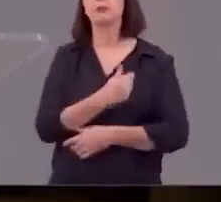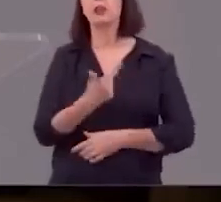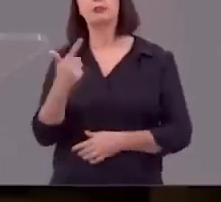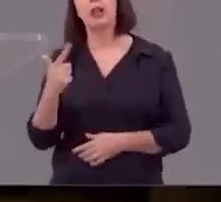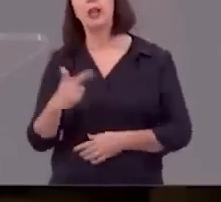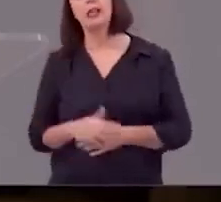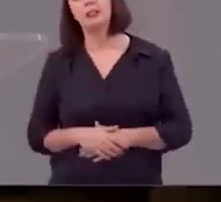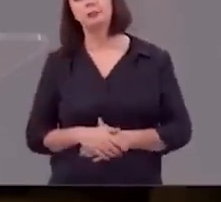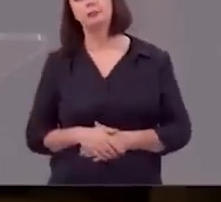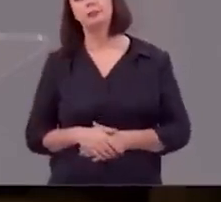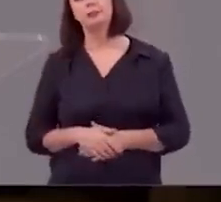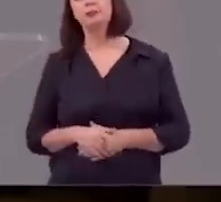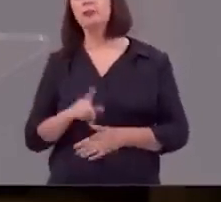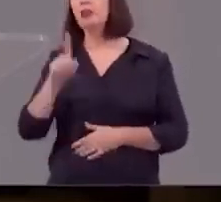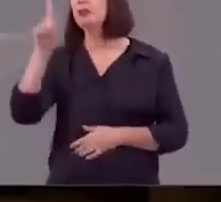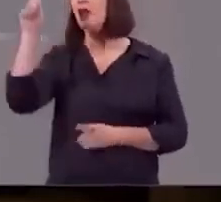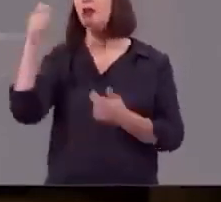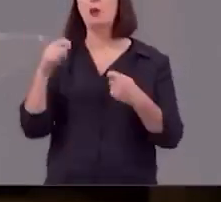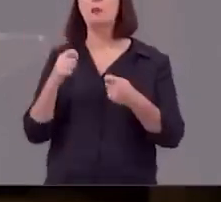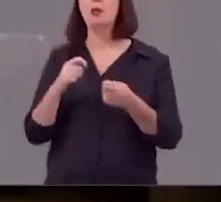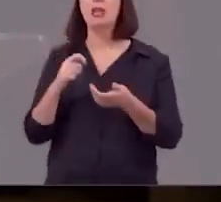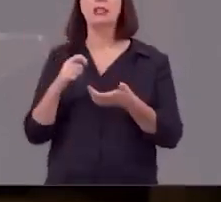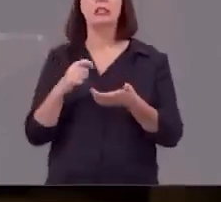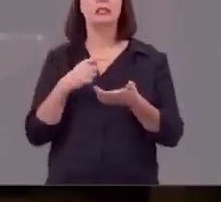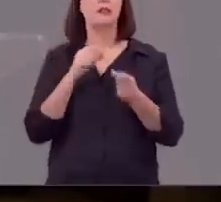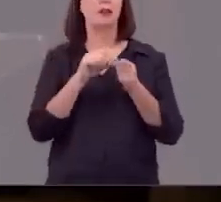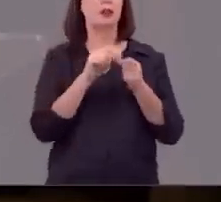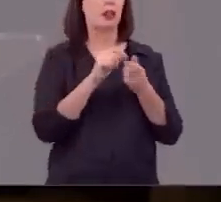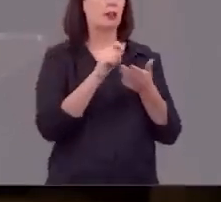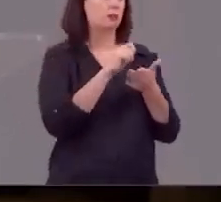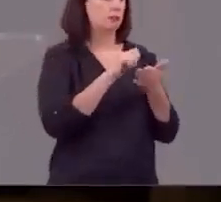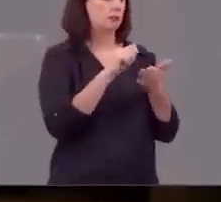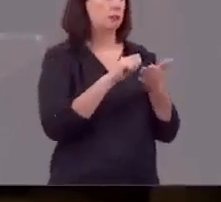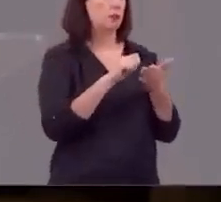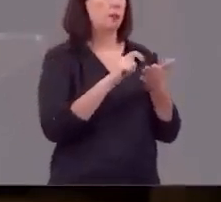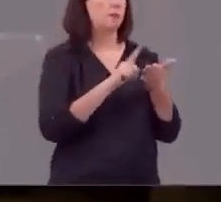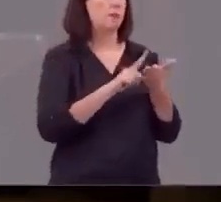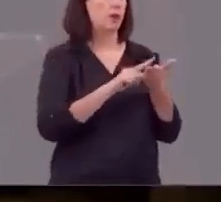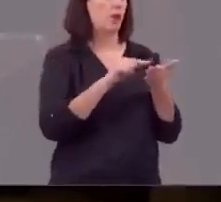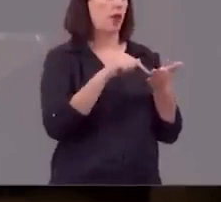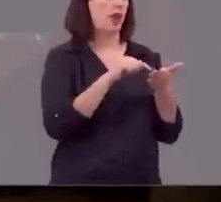Deus não precisa fazer rascunho em seus planos